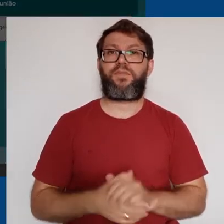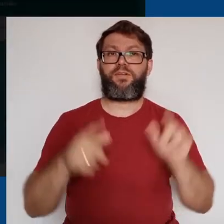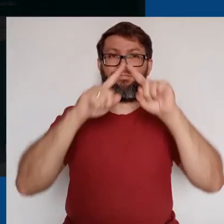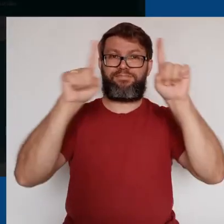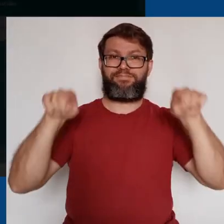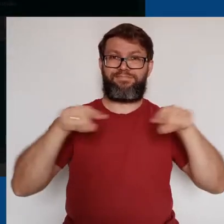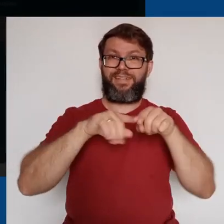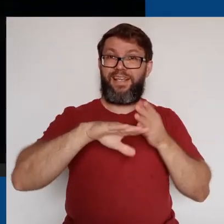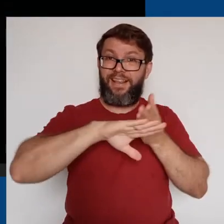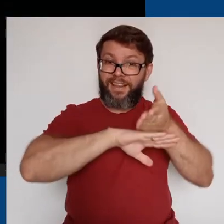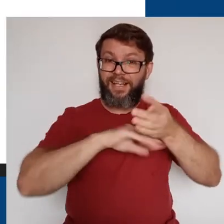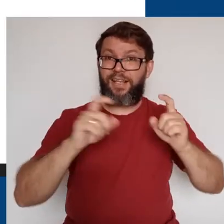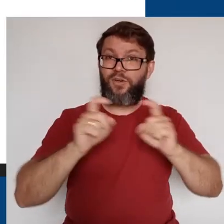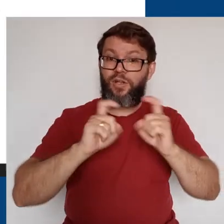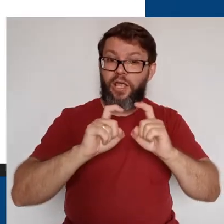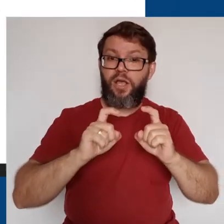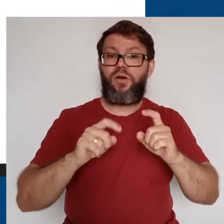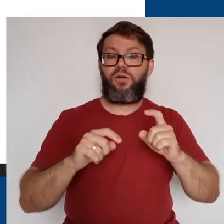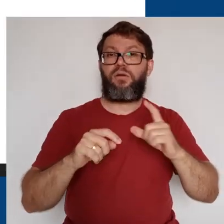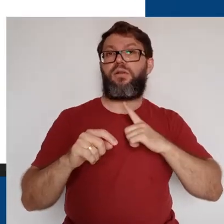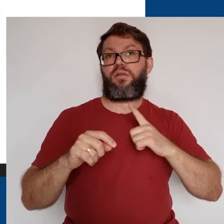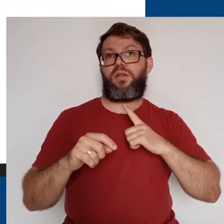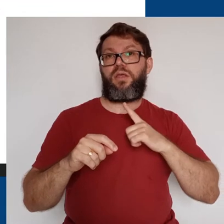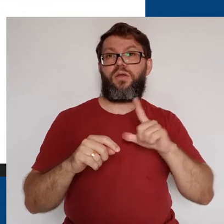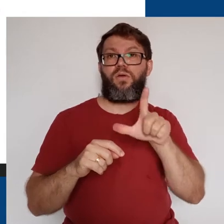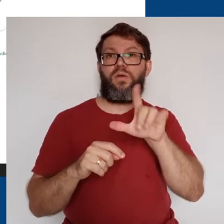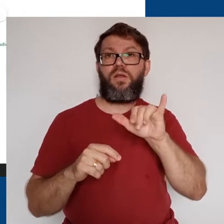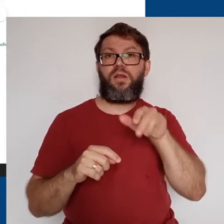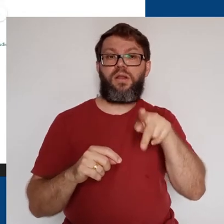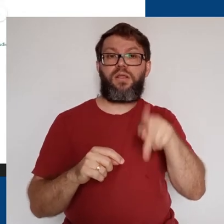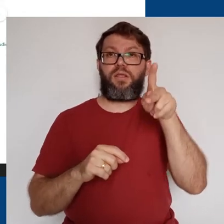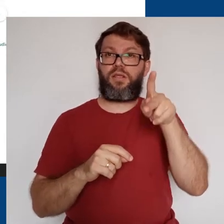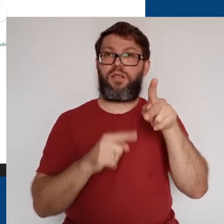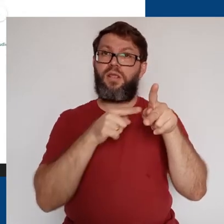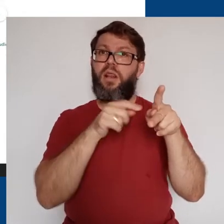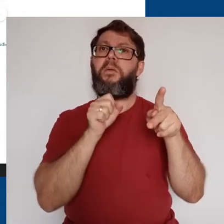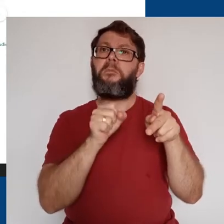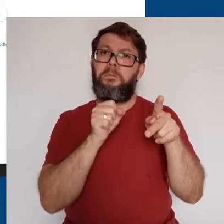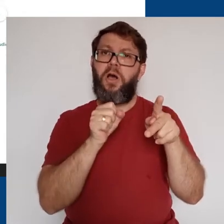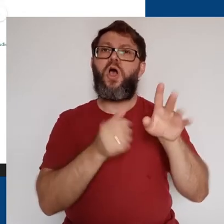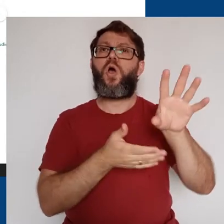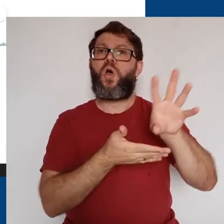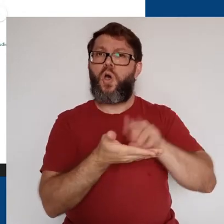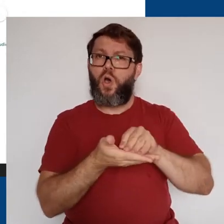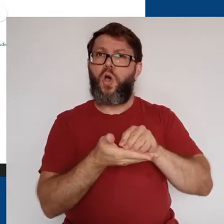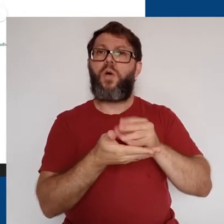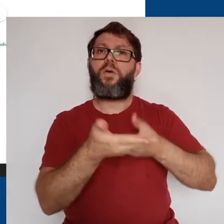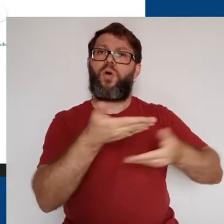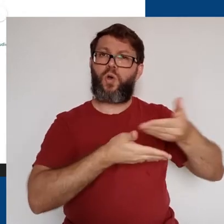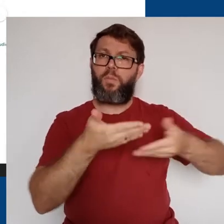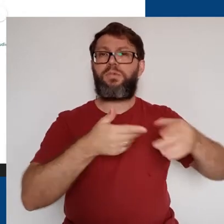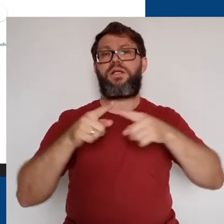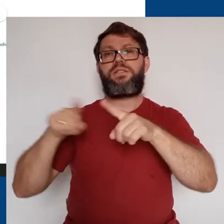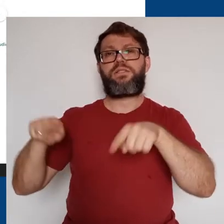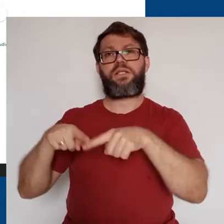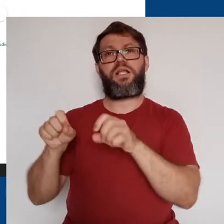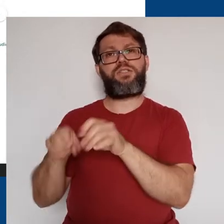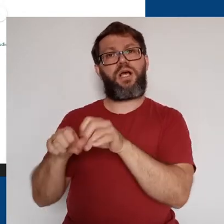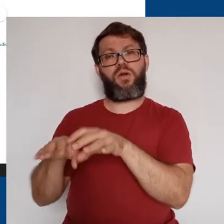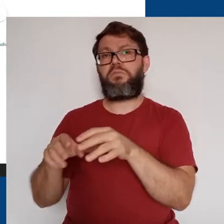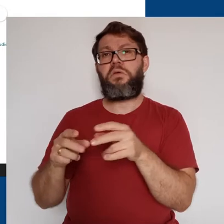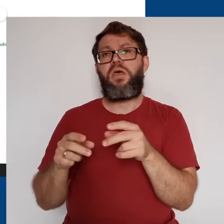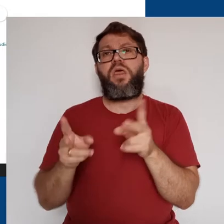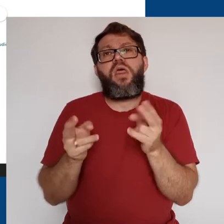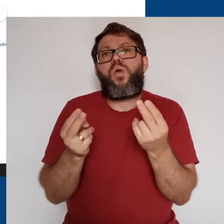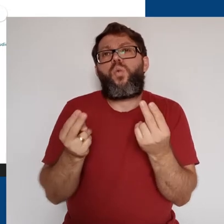Na tela de entrada da reunião é disponibilizado um link que pode ser copiado e compartilhado na sala